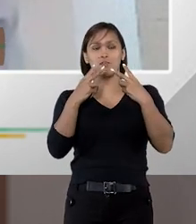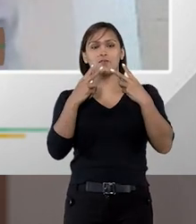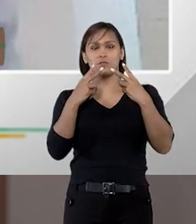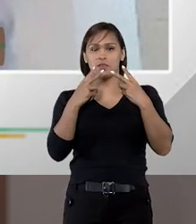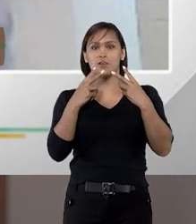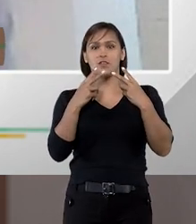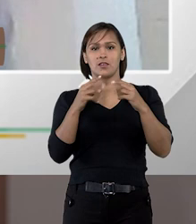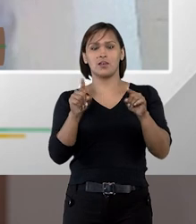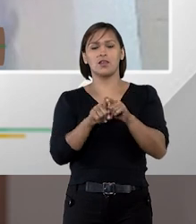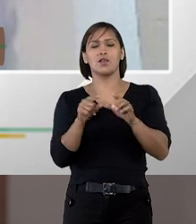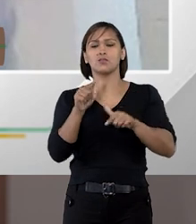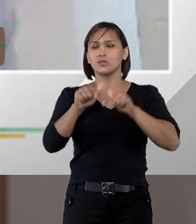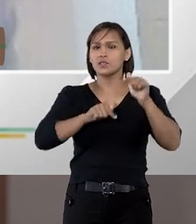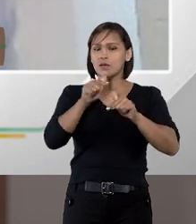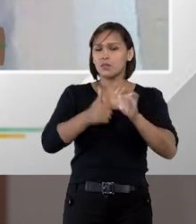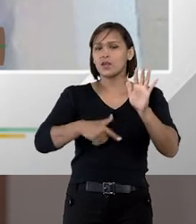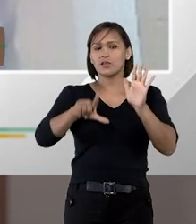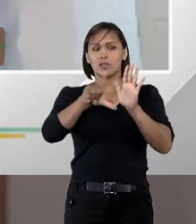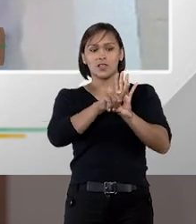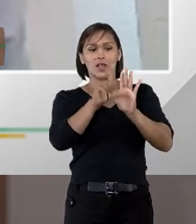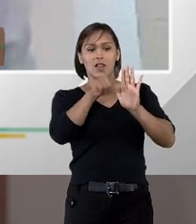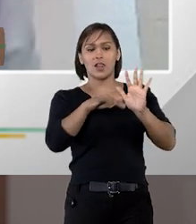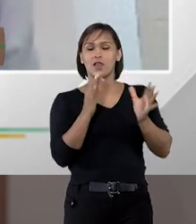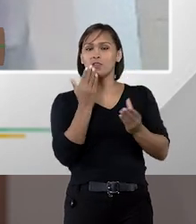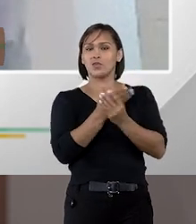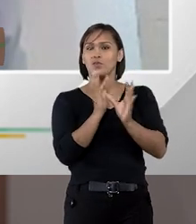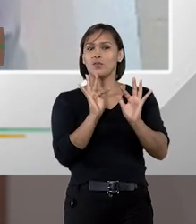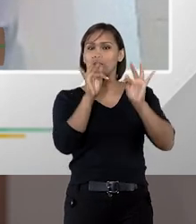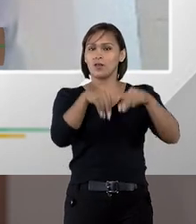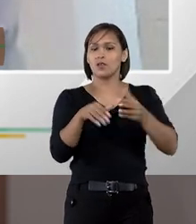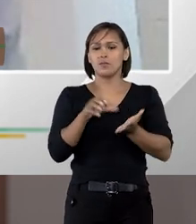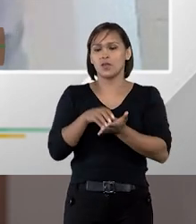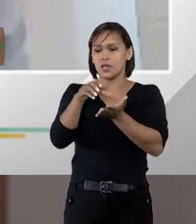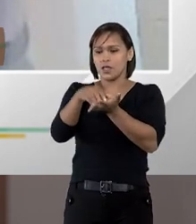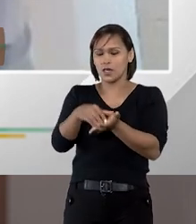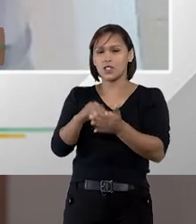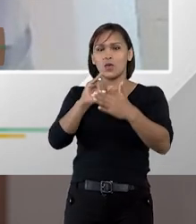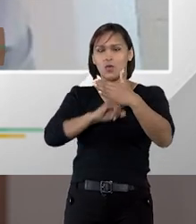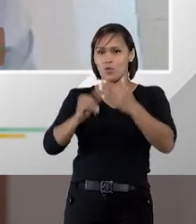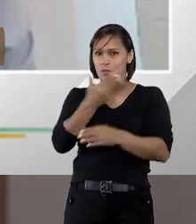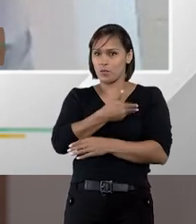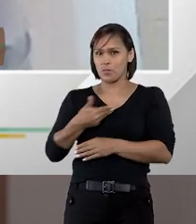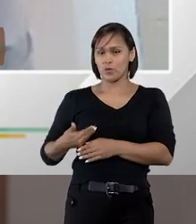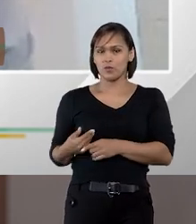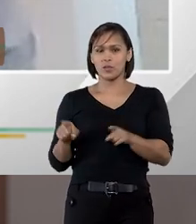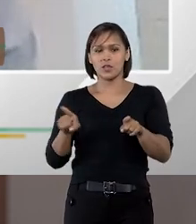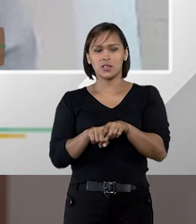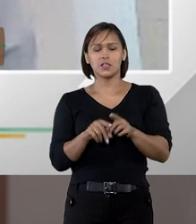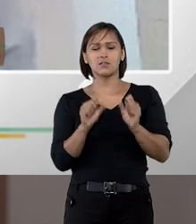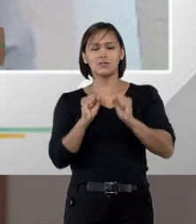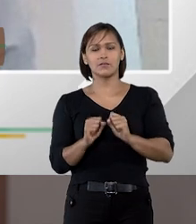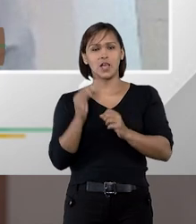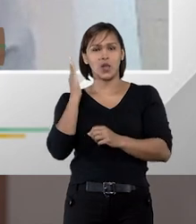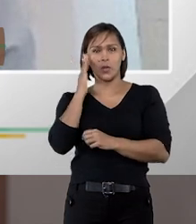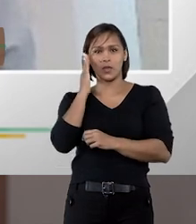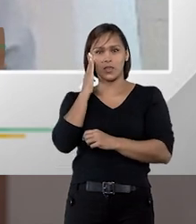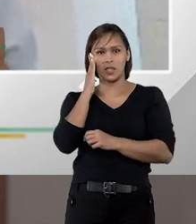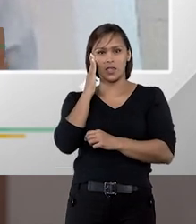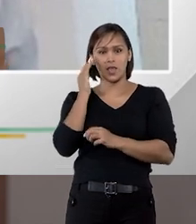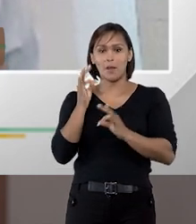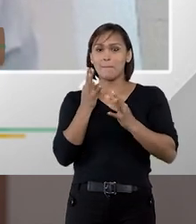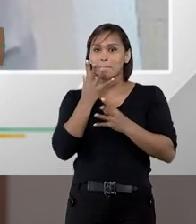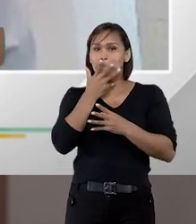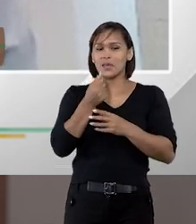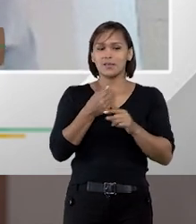enxergar a atuação da lei no caso concreto para cada órgão e entidade pública a gente vai conseguir entender